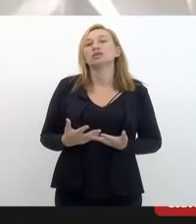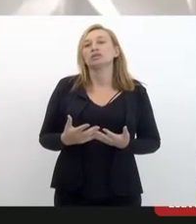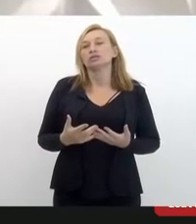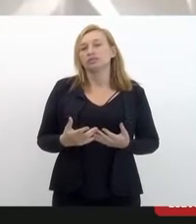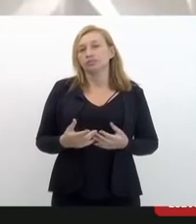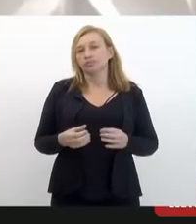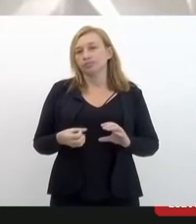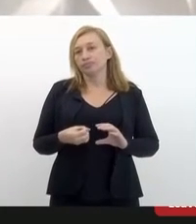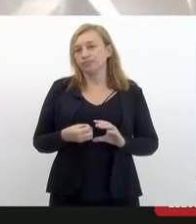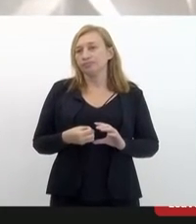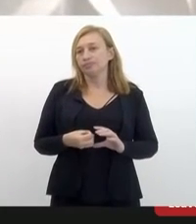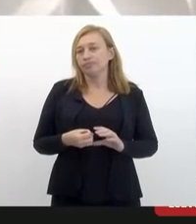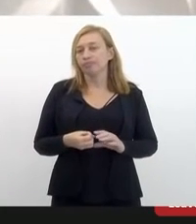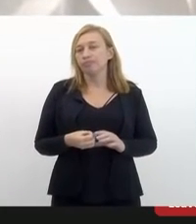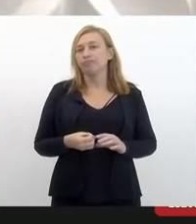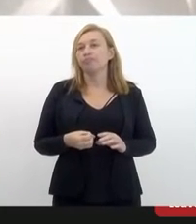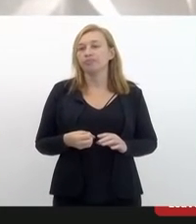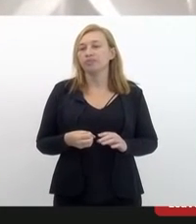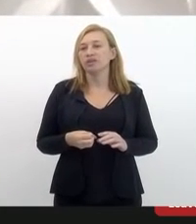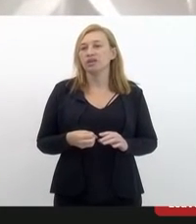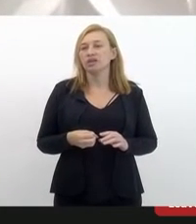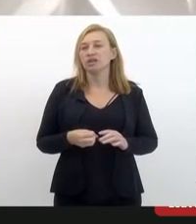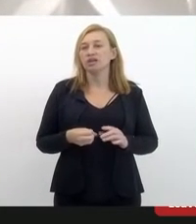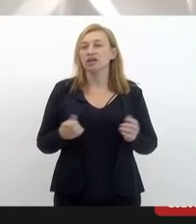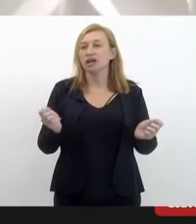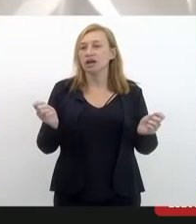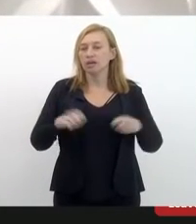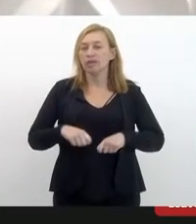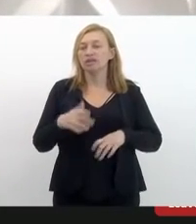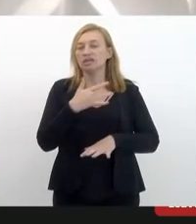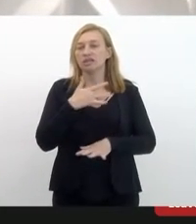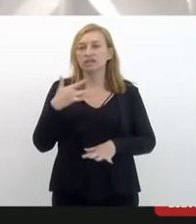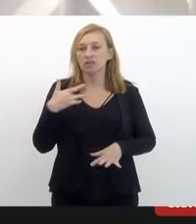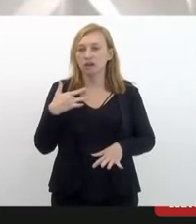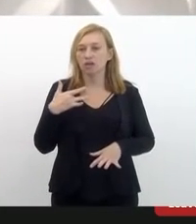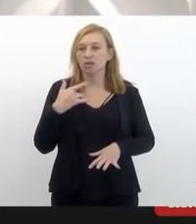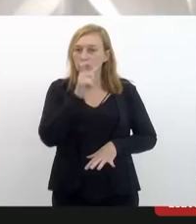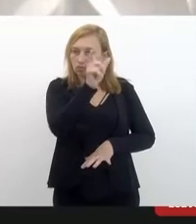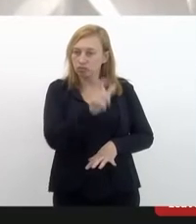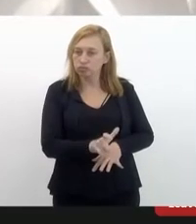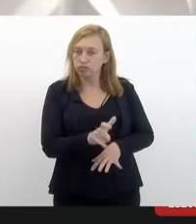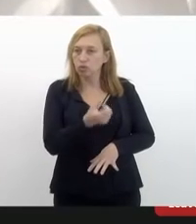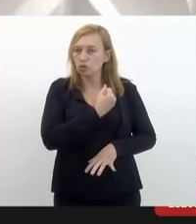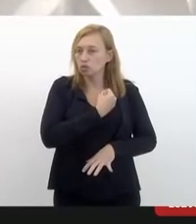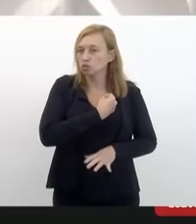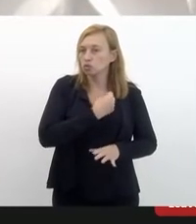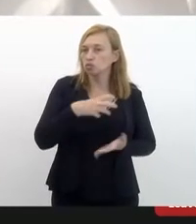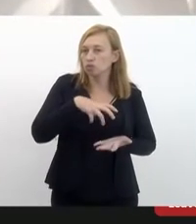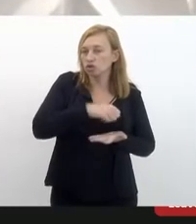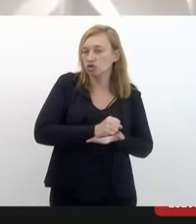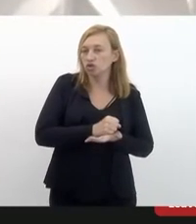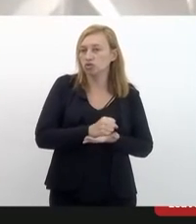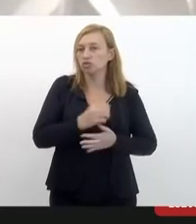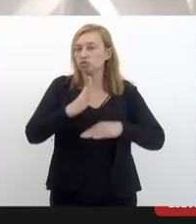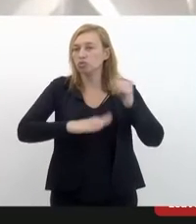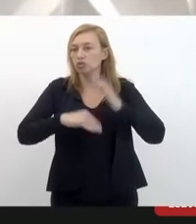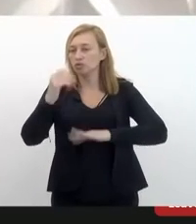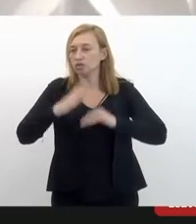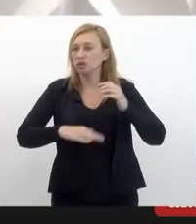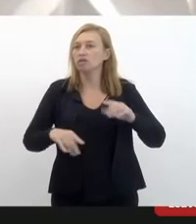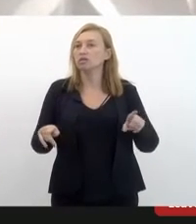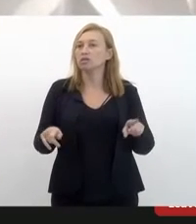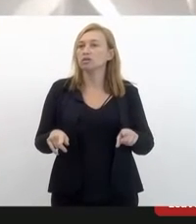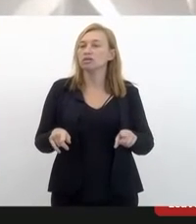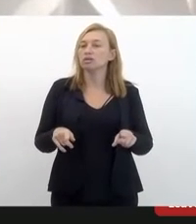classificação internacional da funcionalidade, capacidade, saúde, carimbo e número do registro do conselho profissional, bem